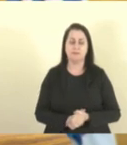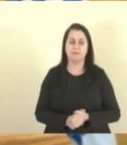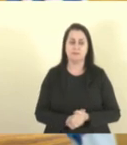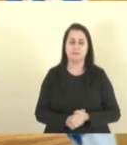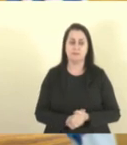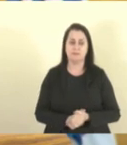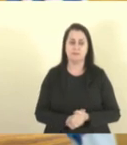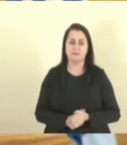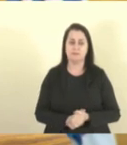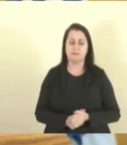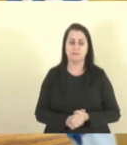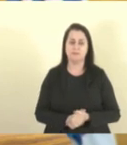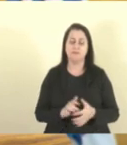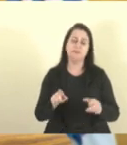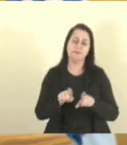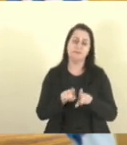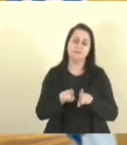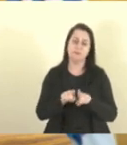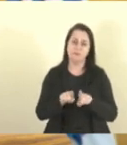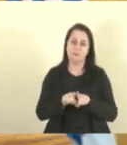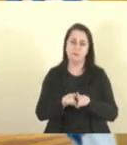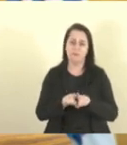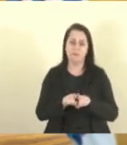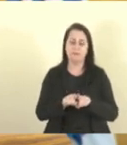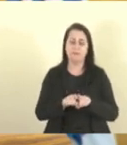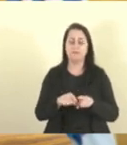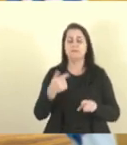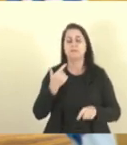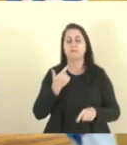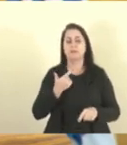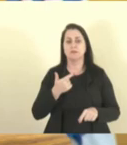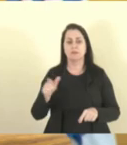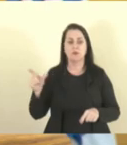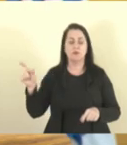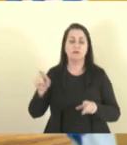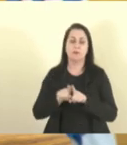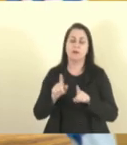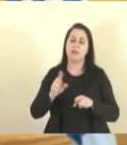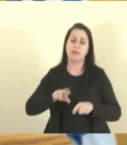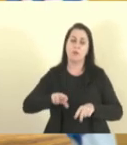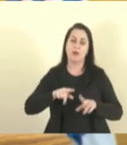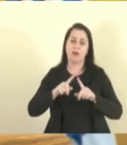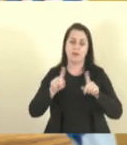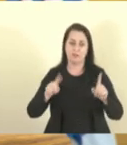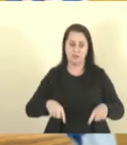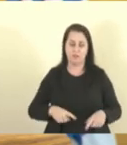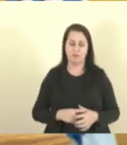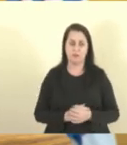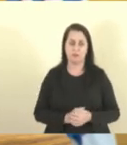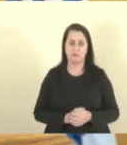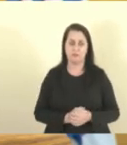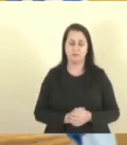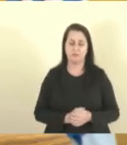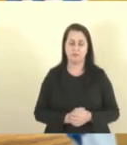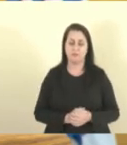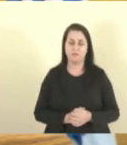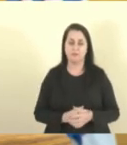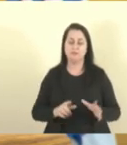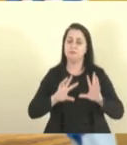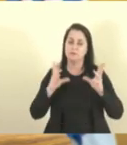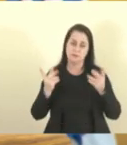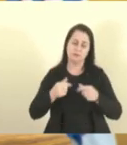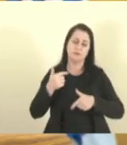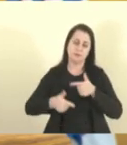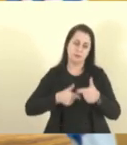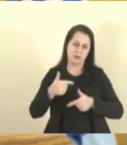né, e também, dos outros, que não são efetivos, mas que todos, prestam um